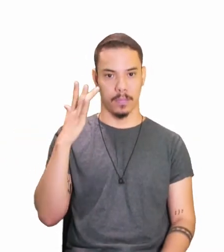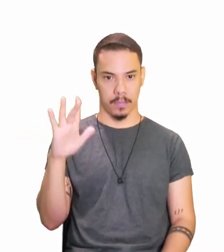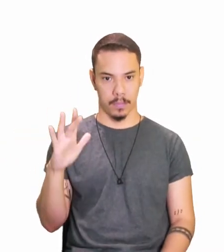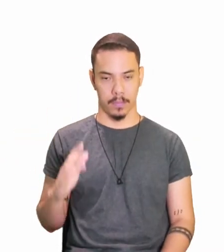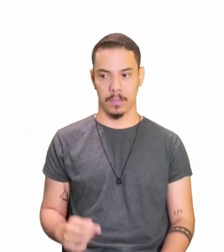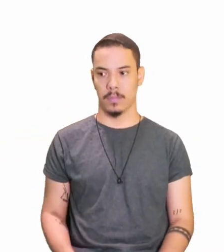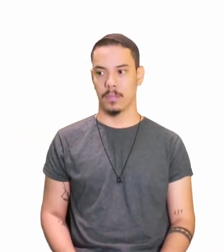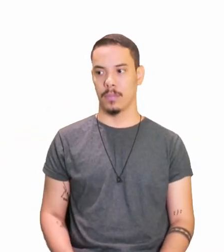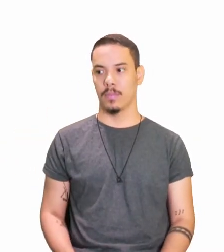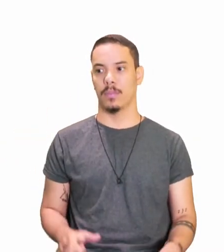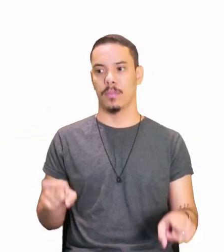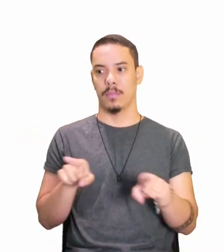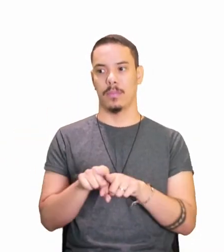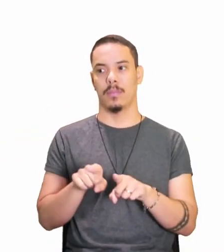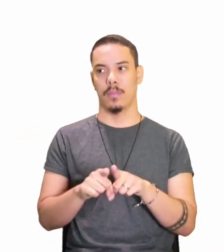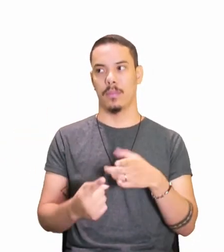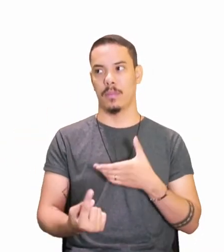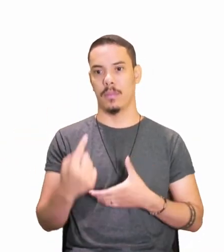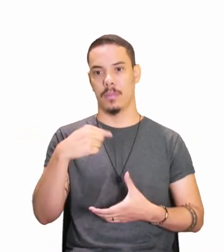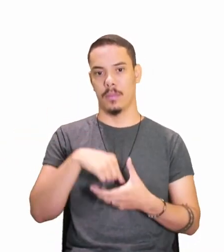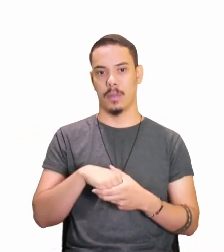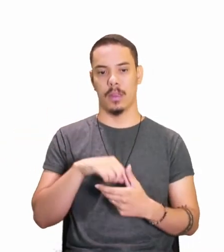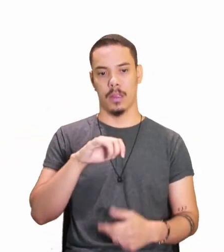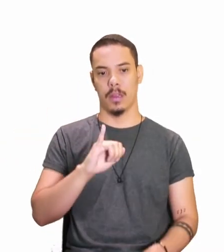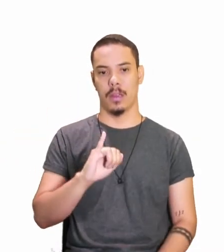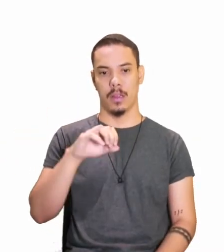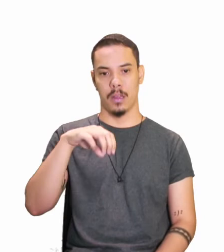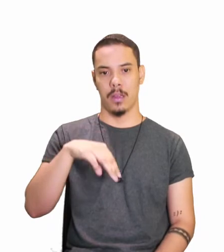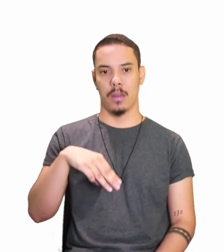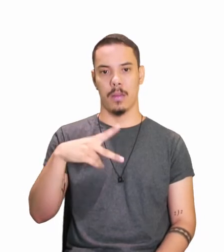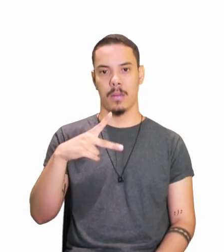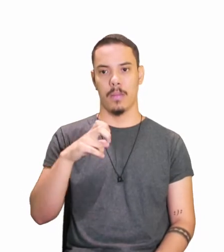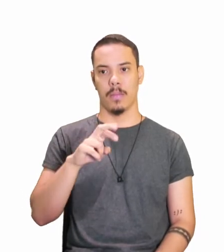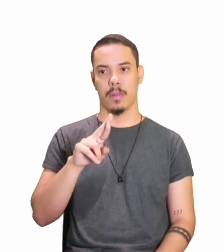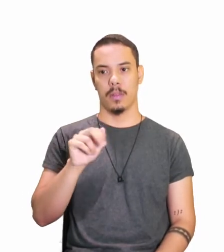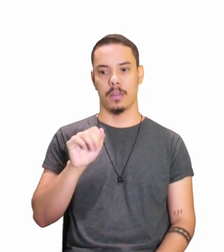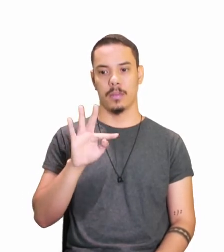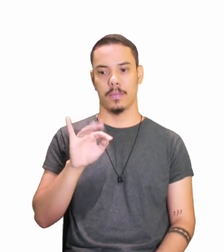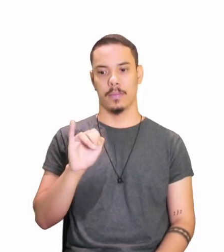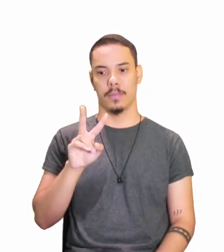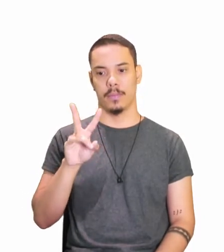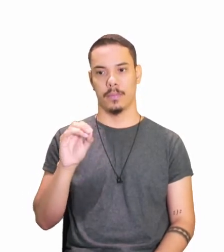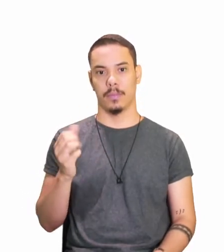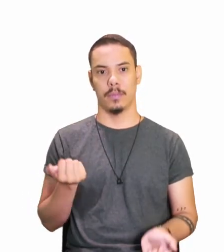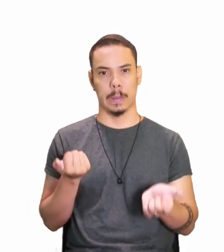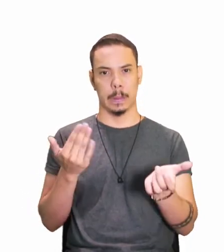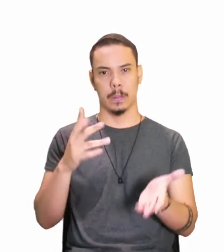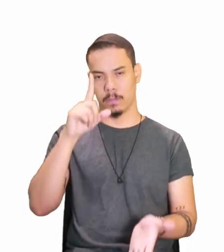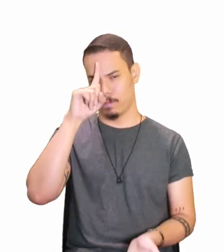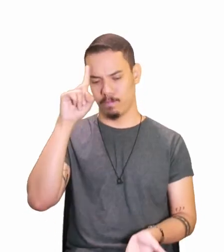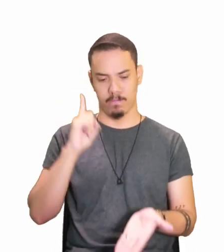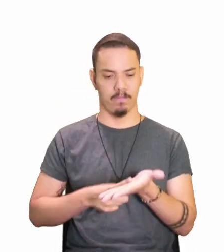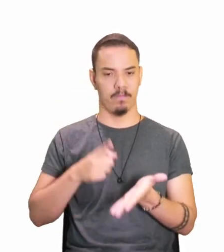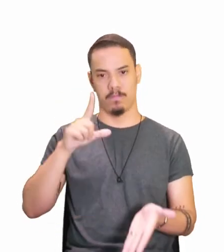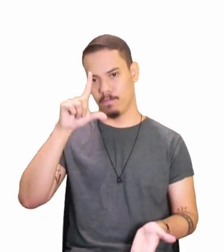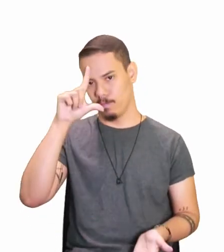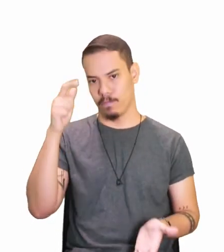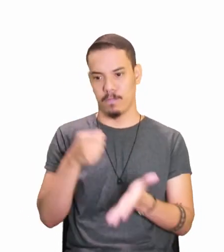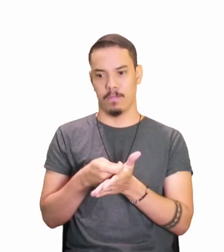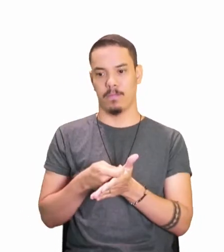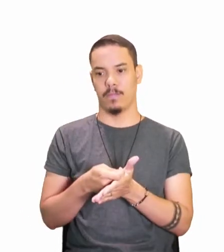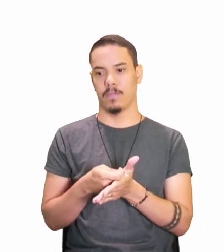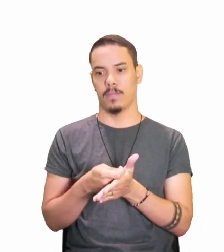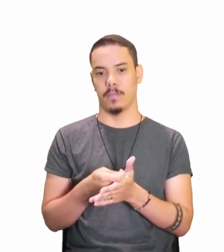e o imperativo, lembrando aqui, pra vocês, aquele que vai dar o quê? Uma ordem, tá certo?